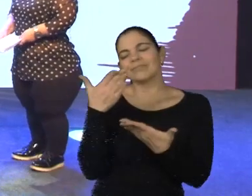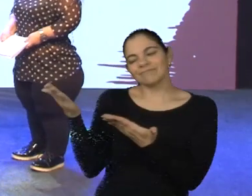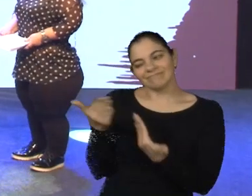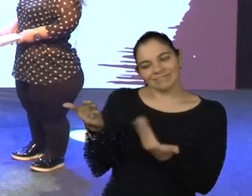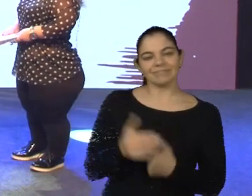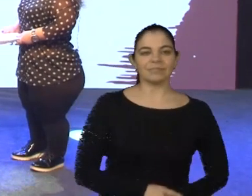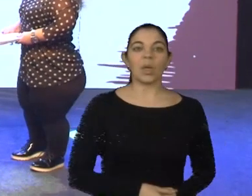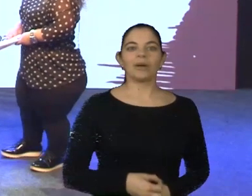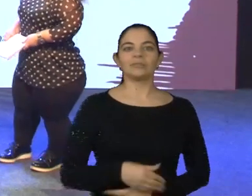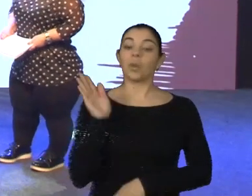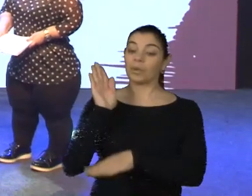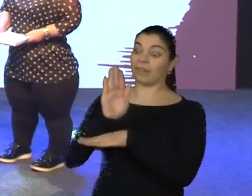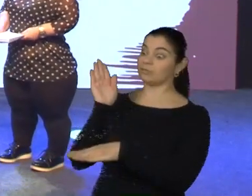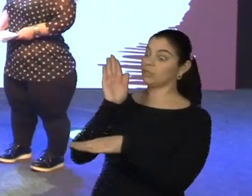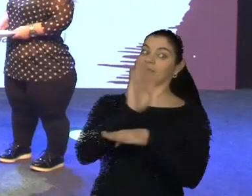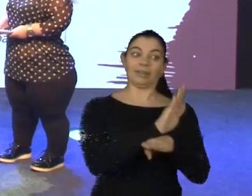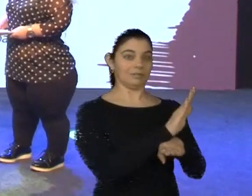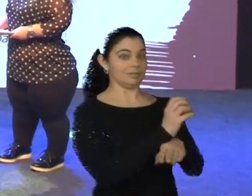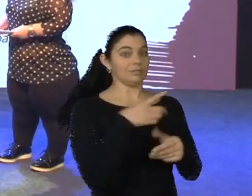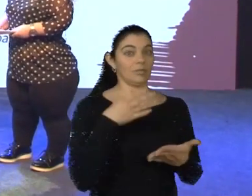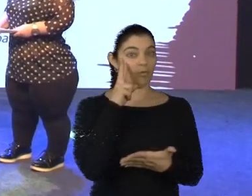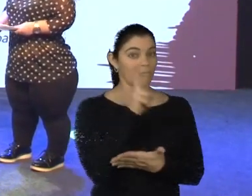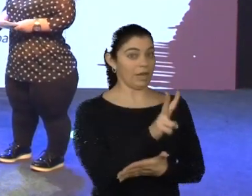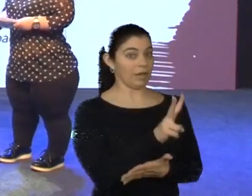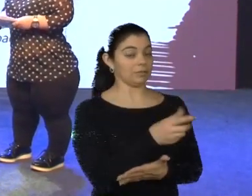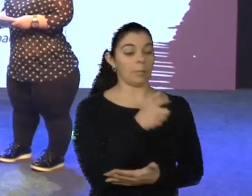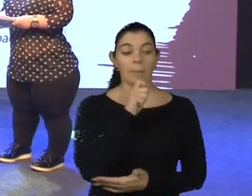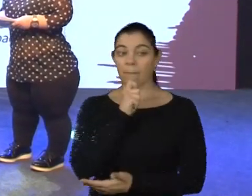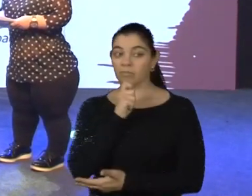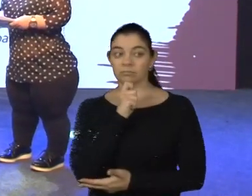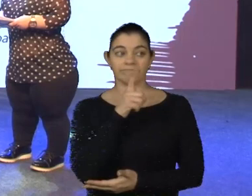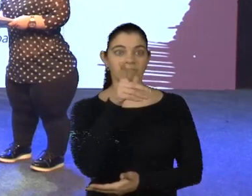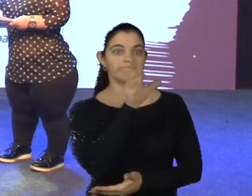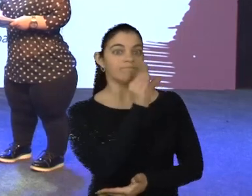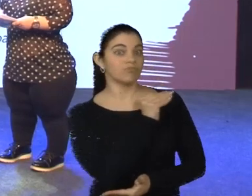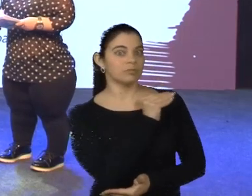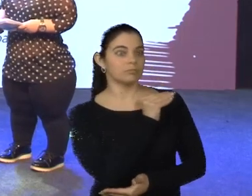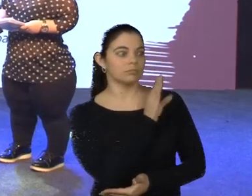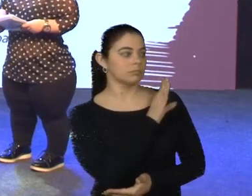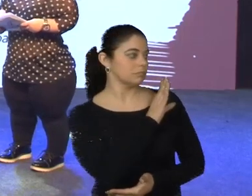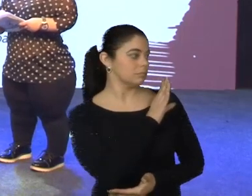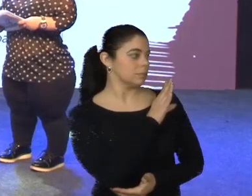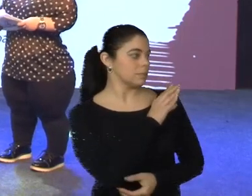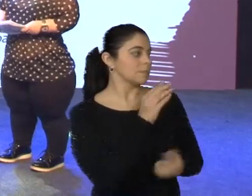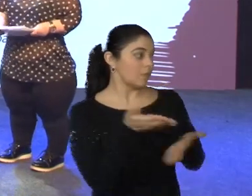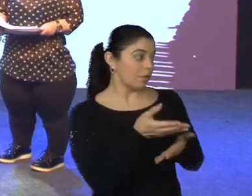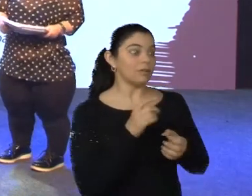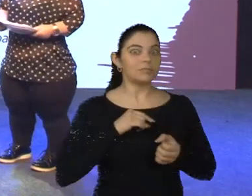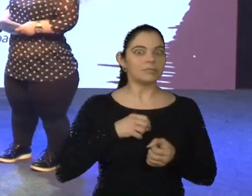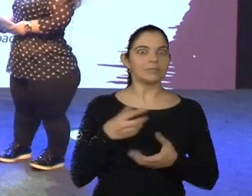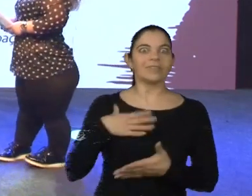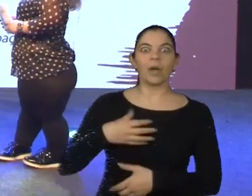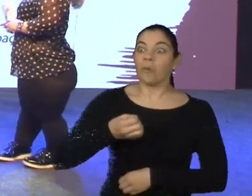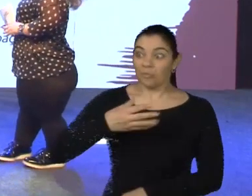Fabiola. Boa tarde. Tudo bem? Eu só vou ver se está ligado o teu microfone aqui. Eu acho que foi desligado. Agora funcionando? Agora vai funcionar.